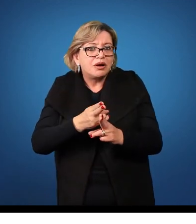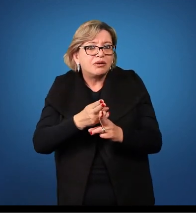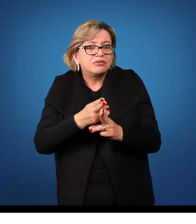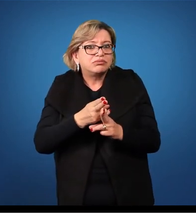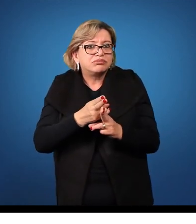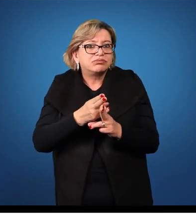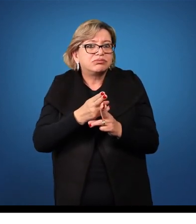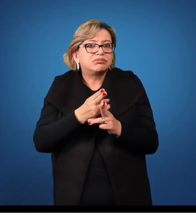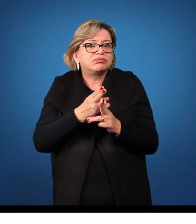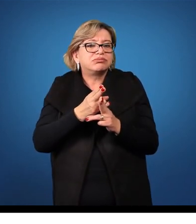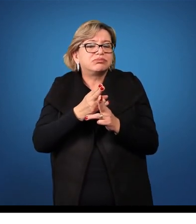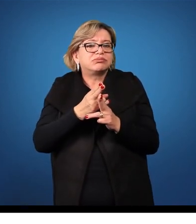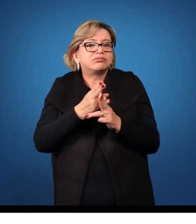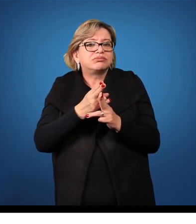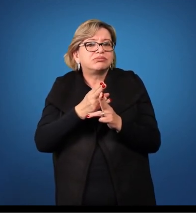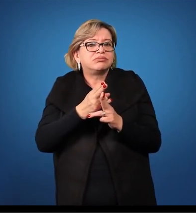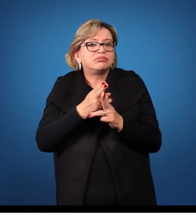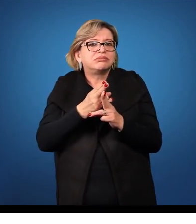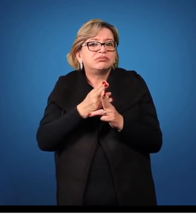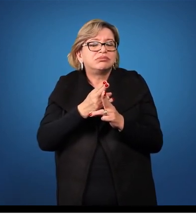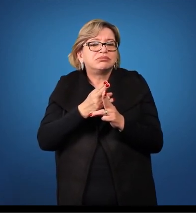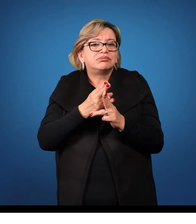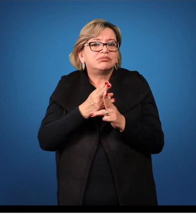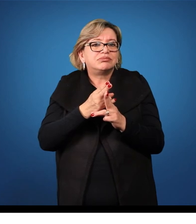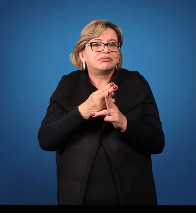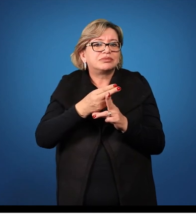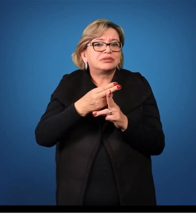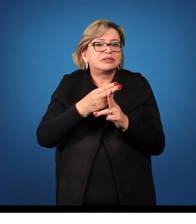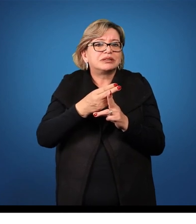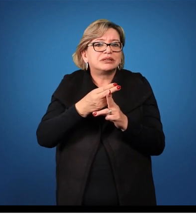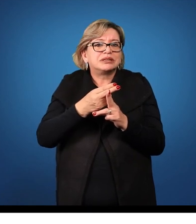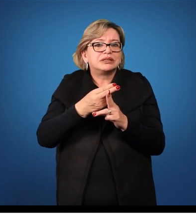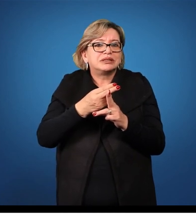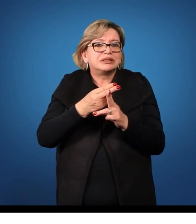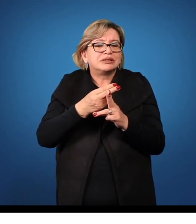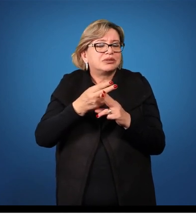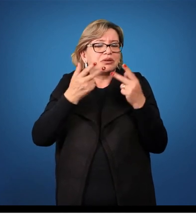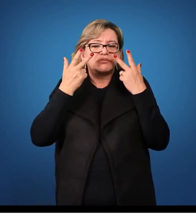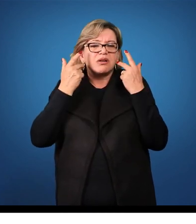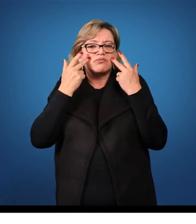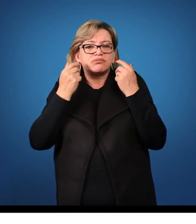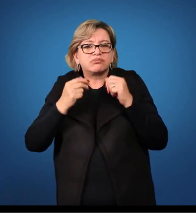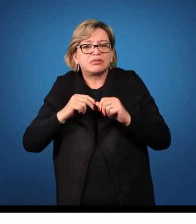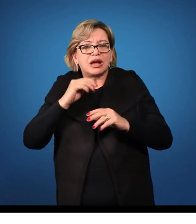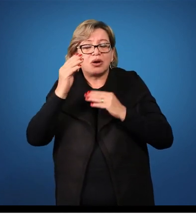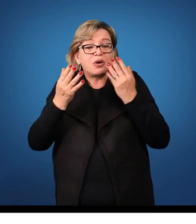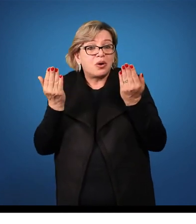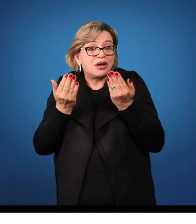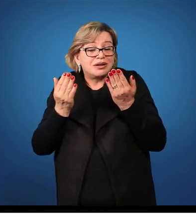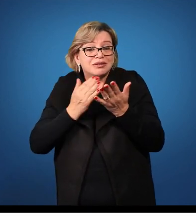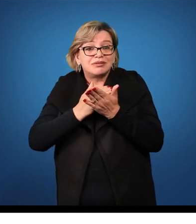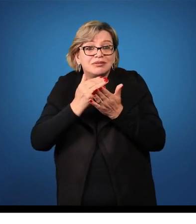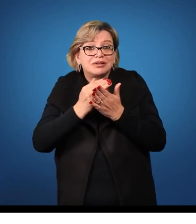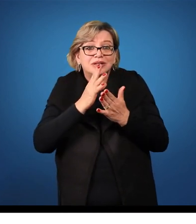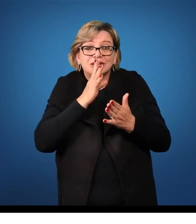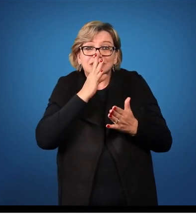terceira declinação normal. No acusativo,